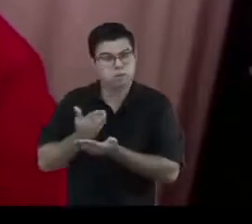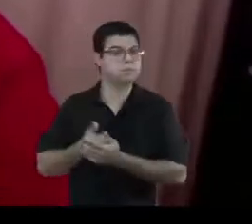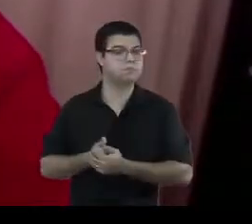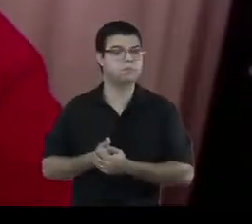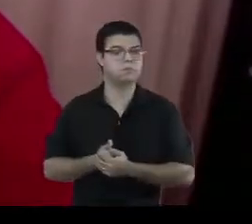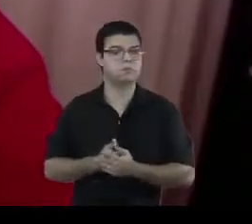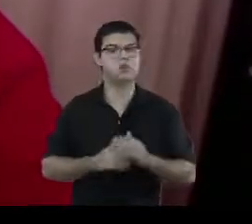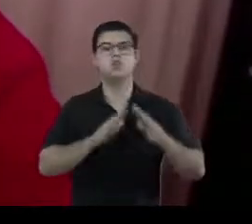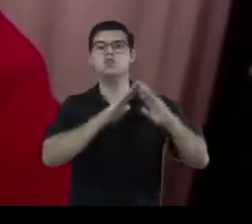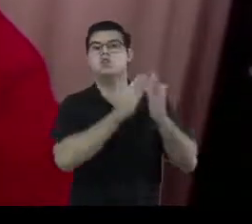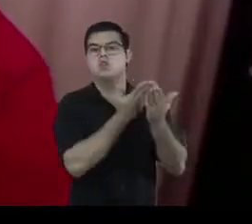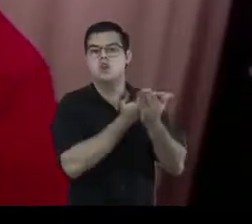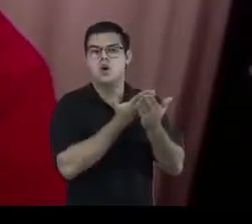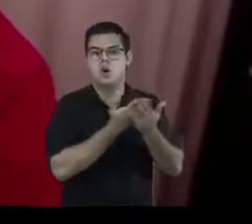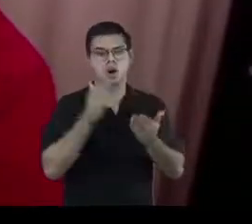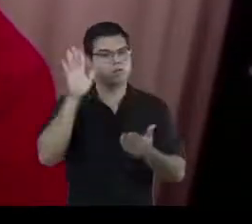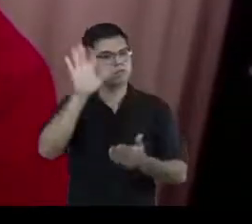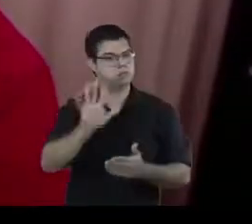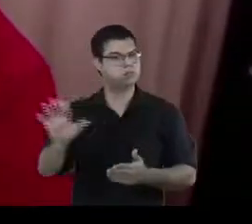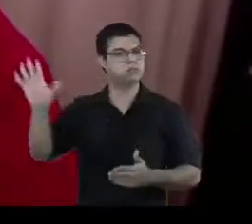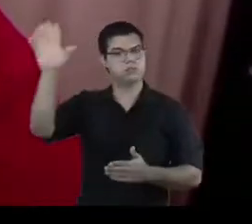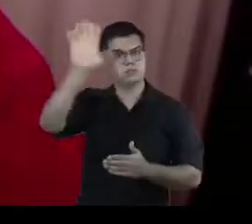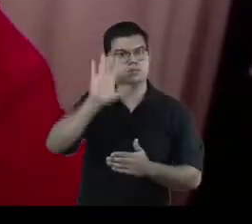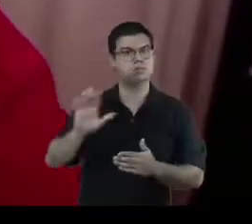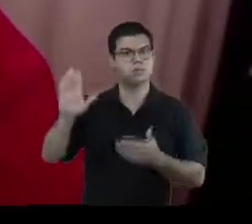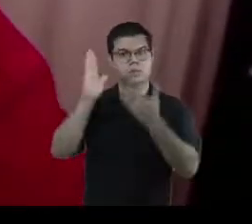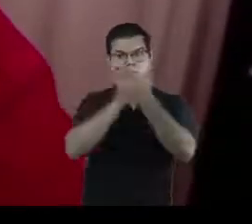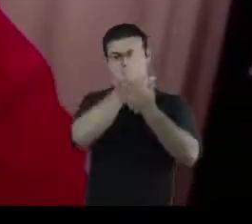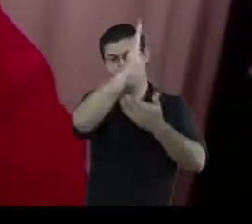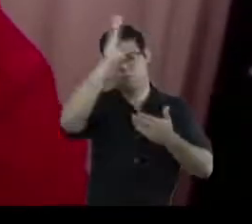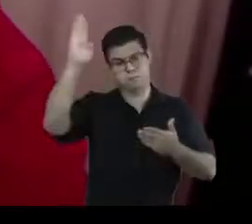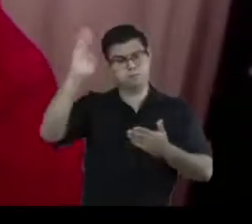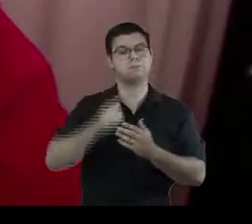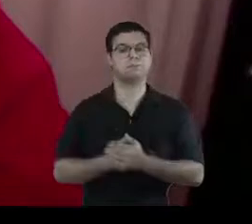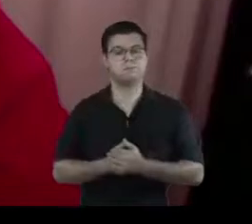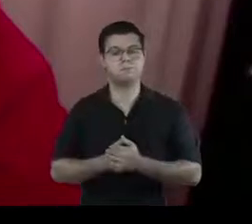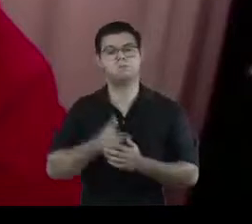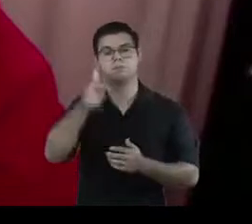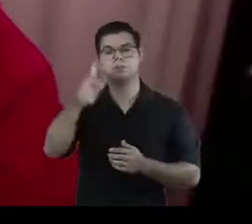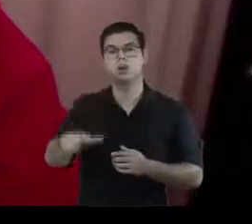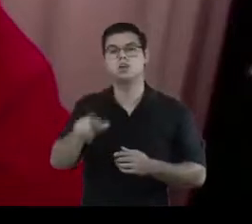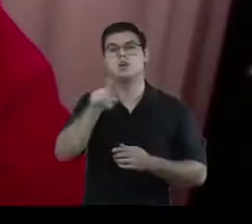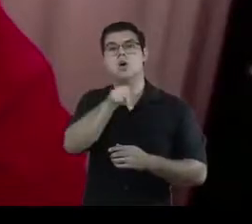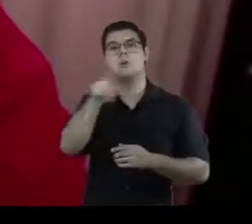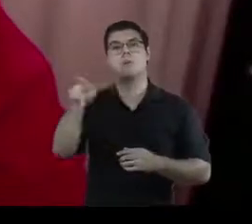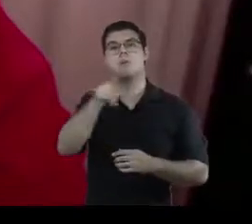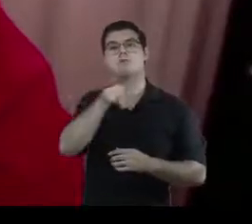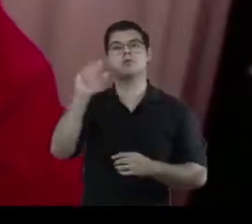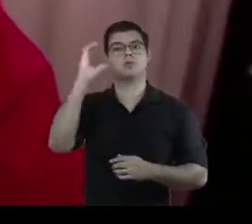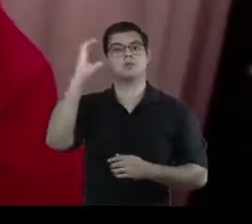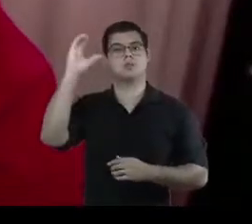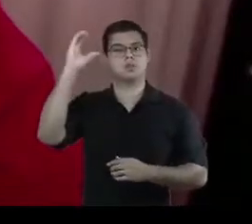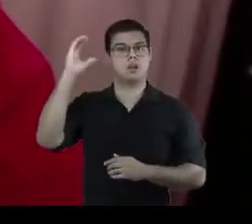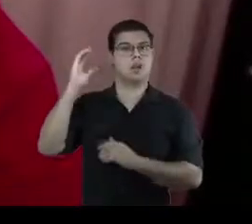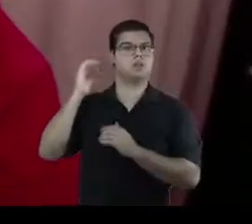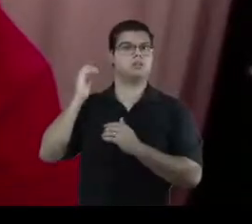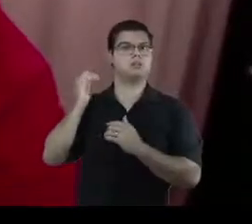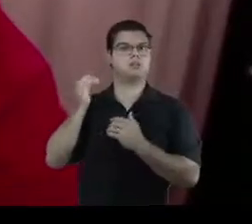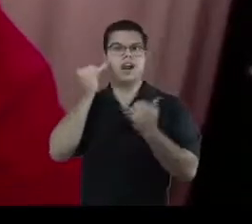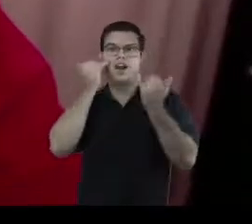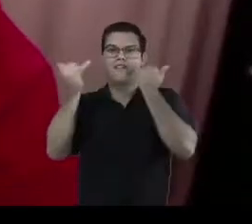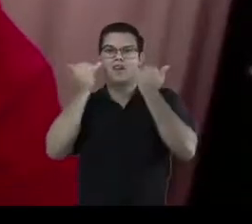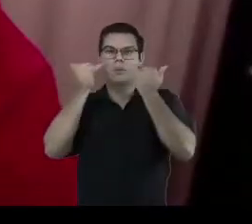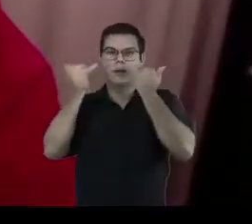Escola Nacional de Informação e Biblioteconomia, em Villebem, e professor de Ciências da Informação e Comunicação